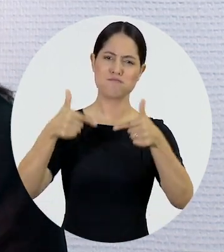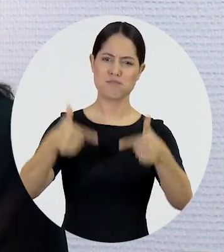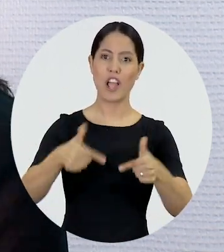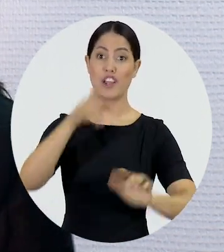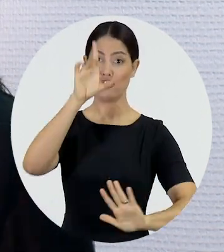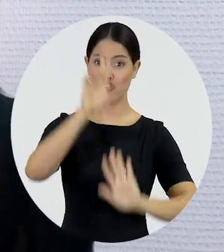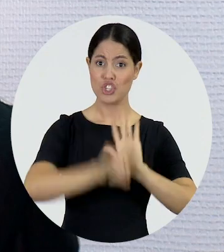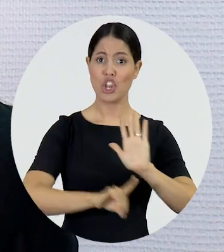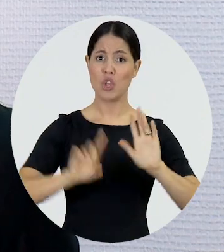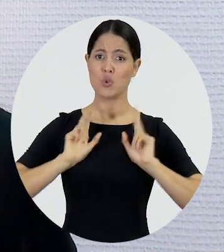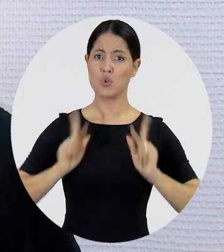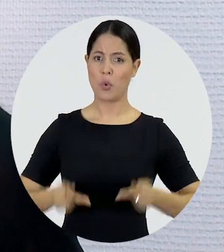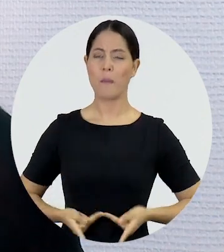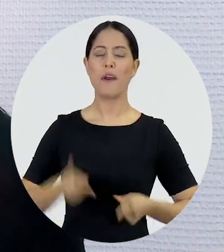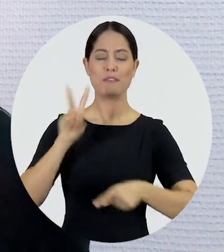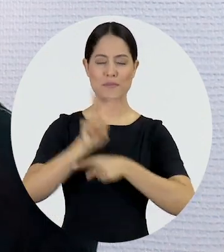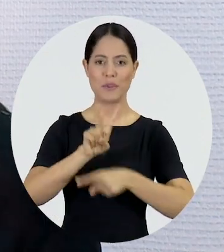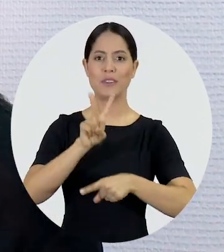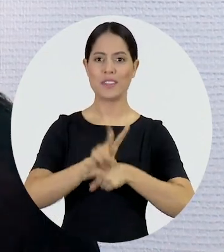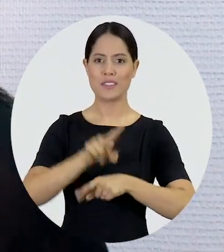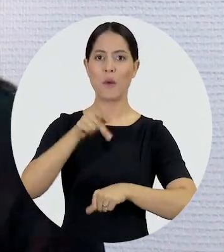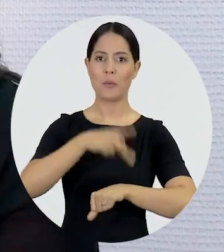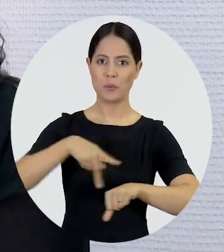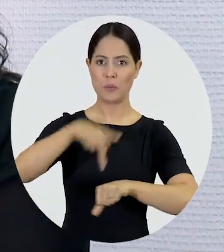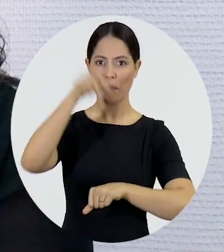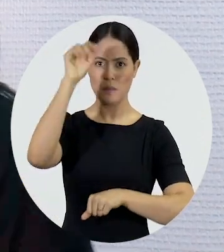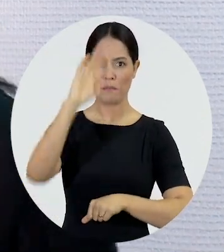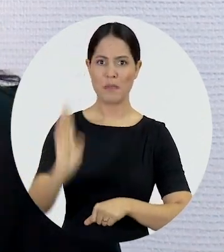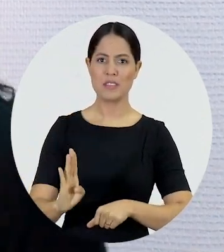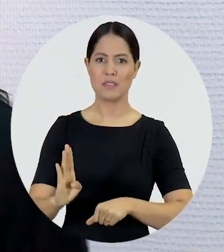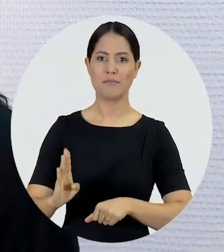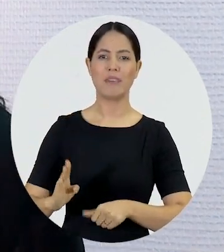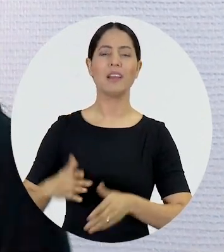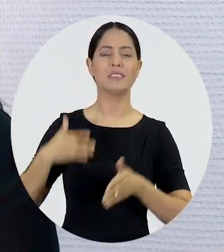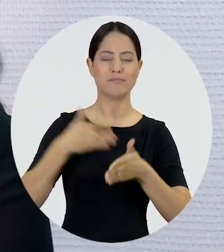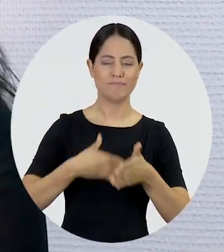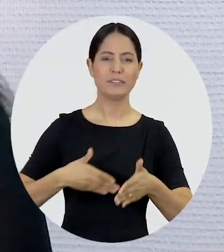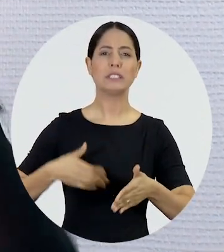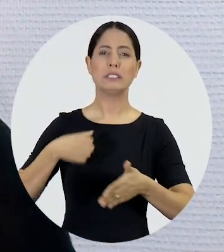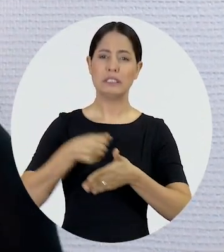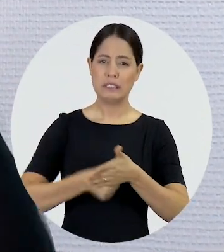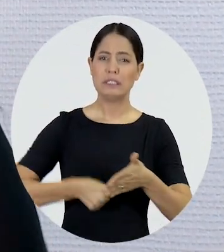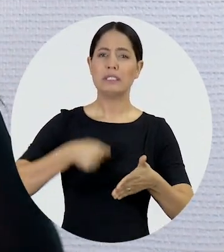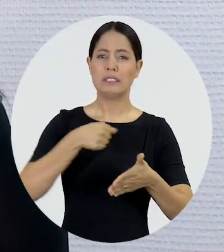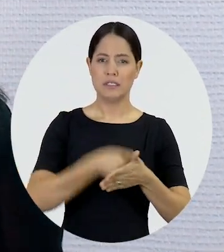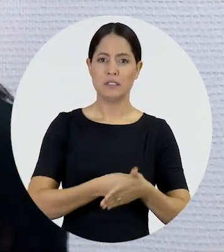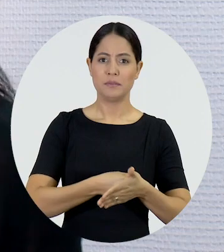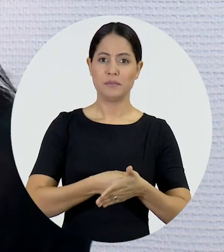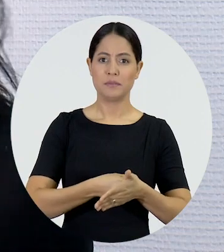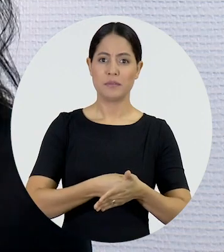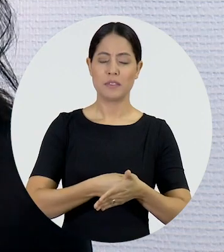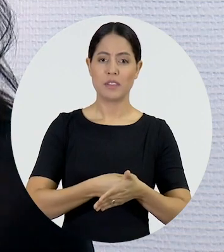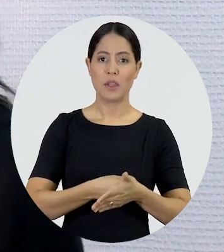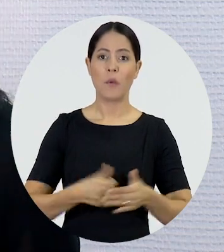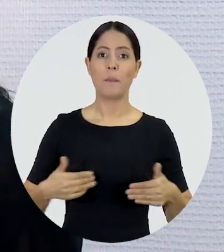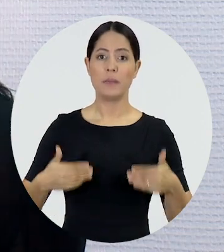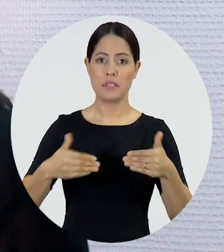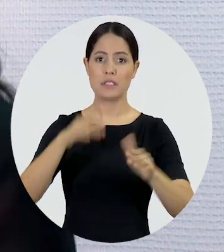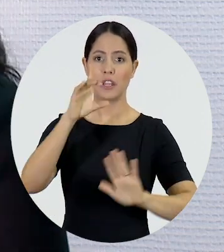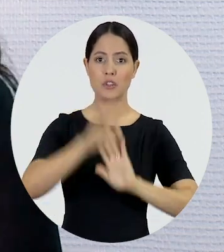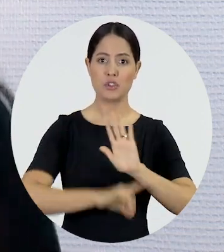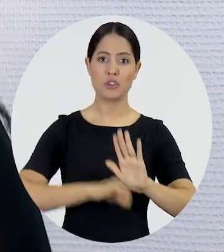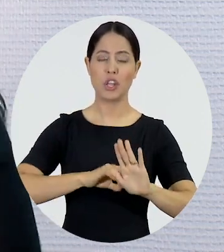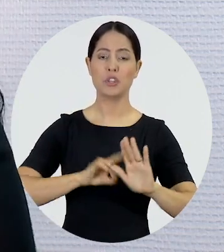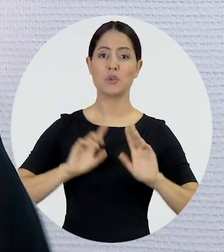que os direitos humanos sejam resguardados no país. Mas a luta é árdua. Segundo dados do Ministério dos Direitos Humanos, em